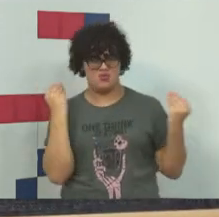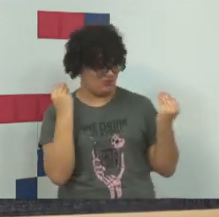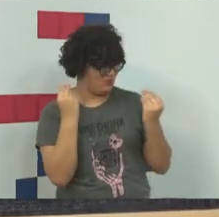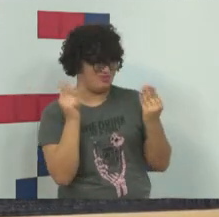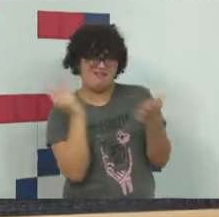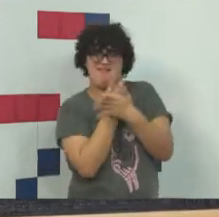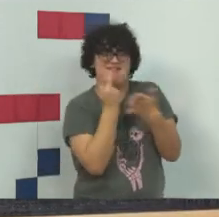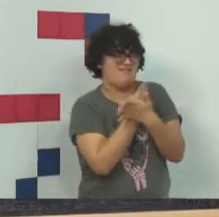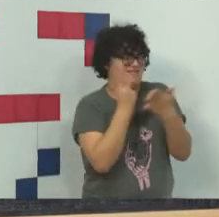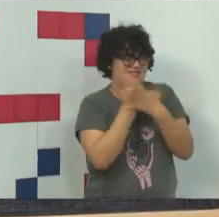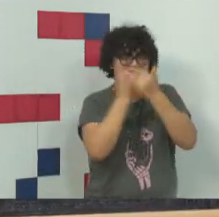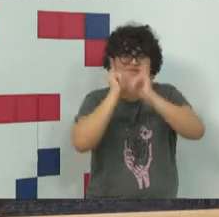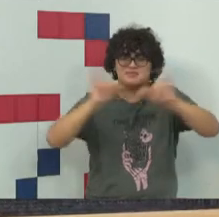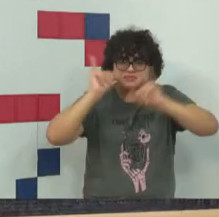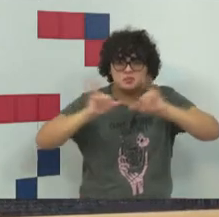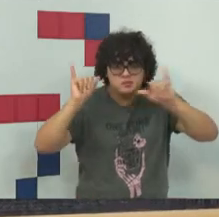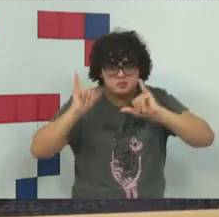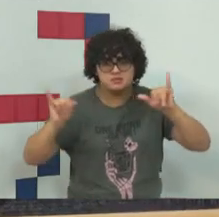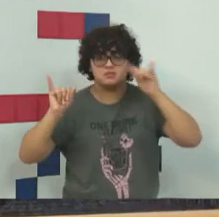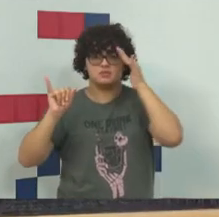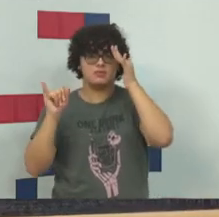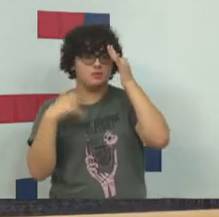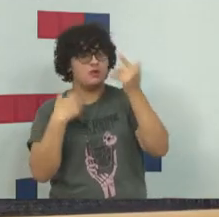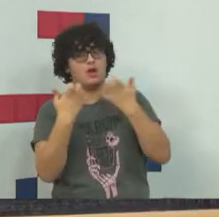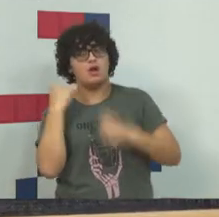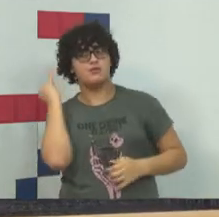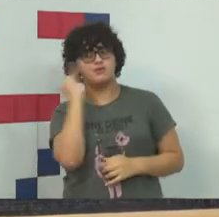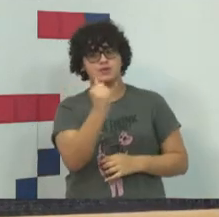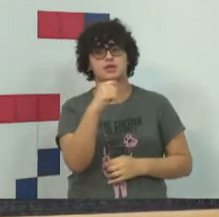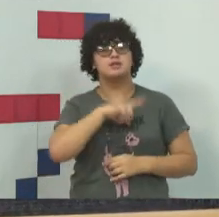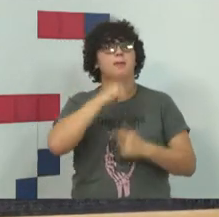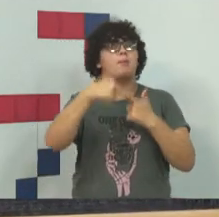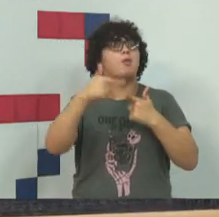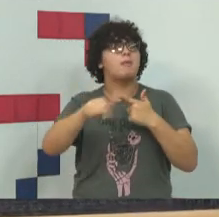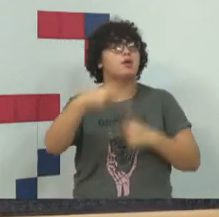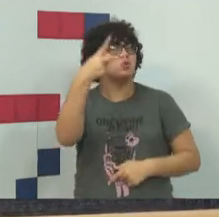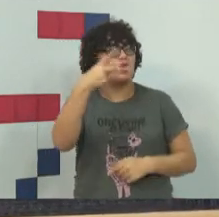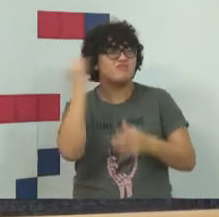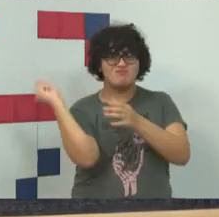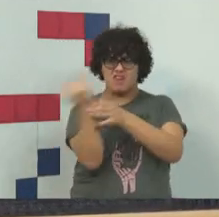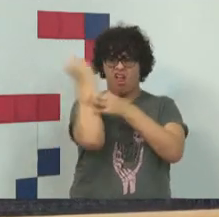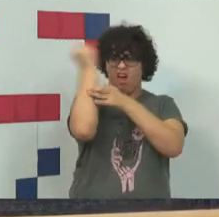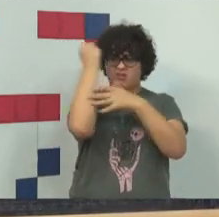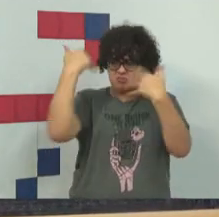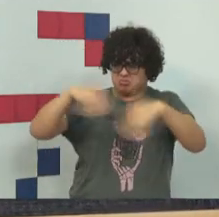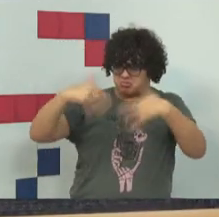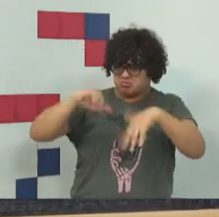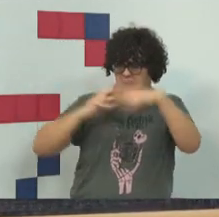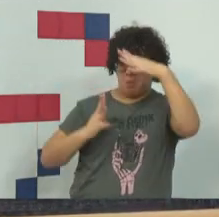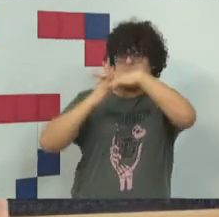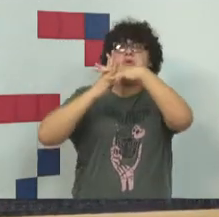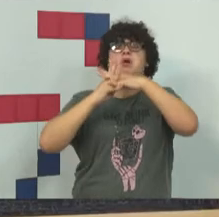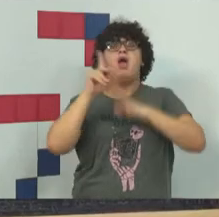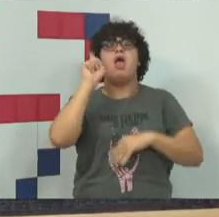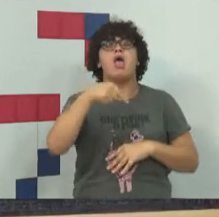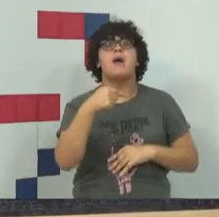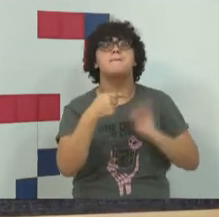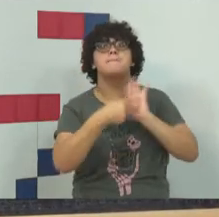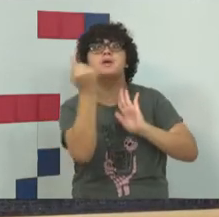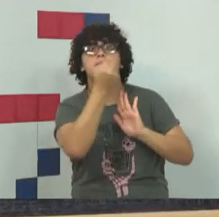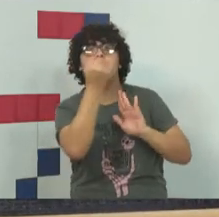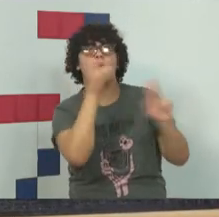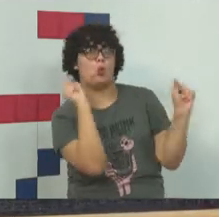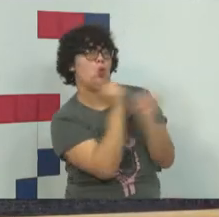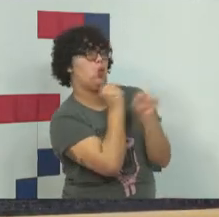segmentos. Mas aí, o eu quero dizer para vocês é que tem dois problemas que são muito graves eleitorais. O primeiro é a construção e